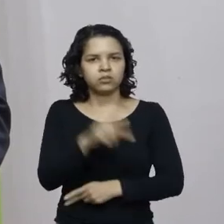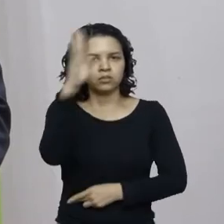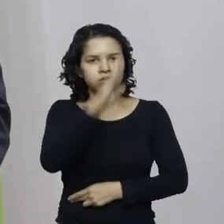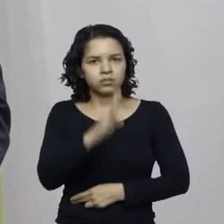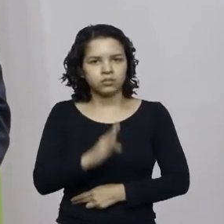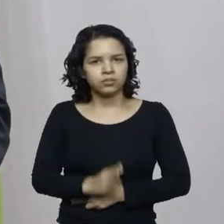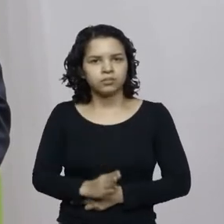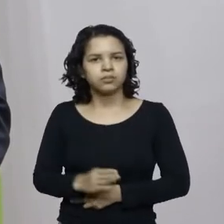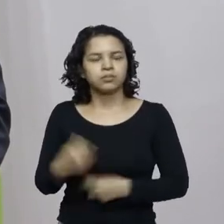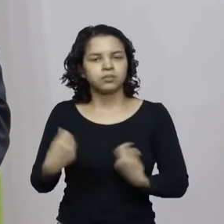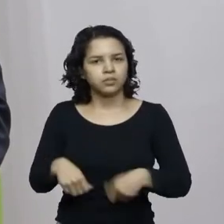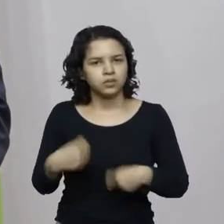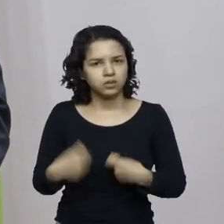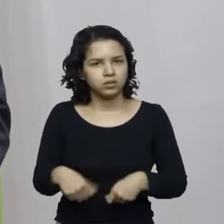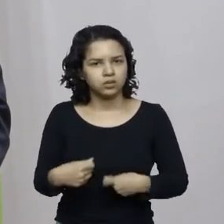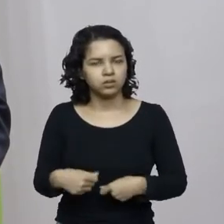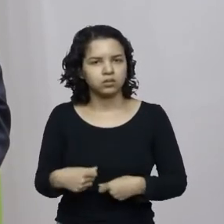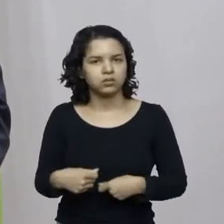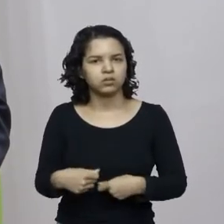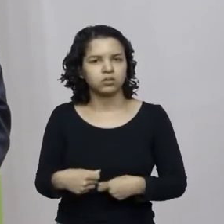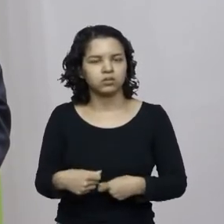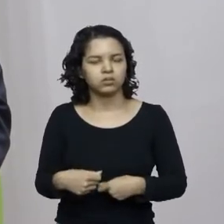Tenho piedade do povo brasileiro.